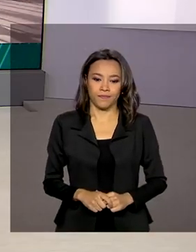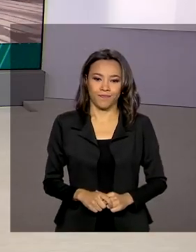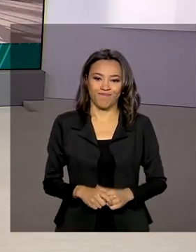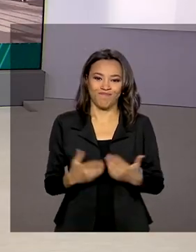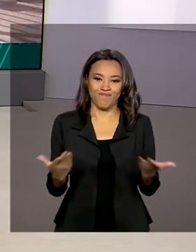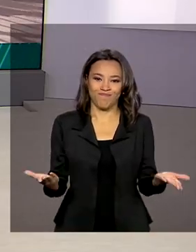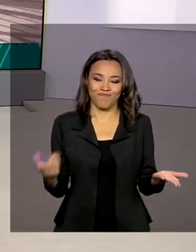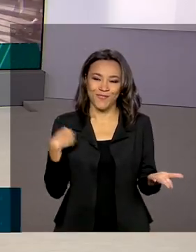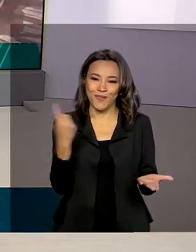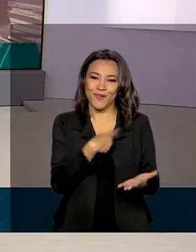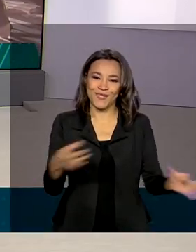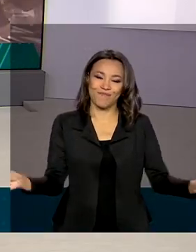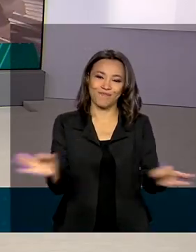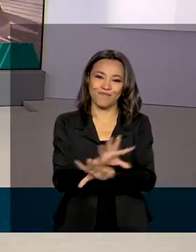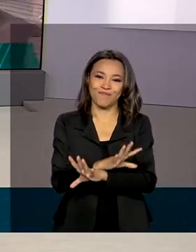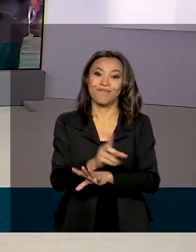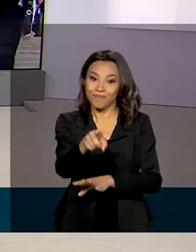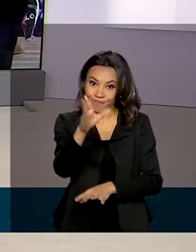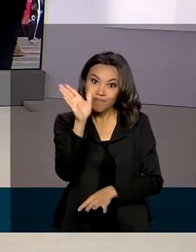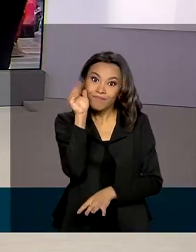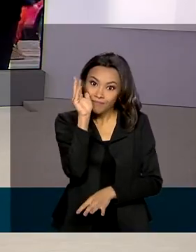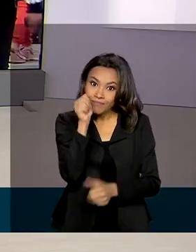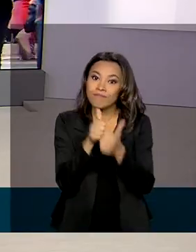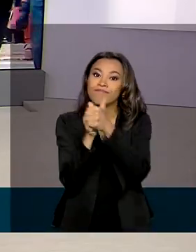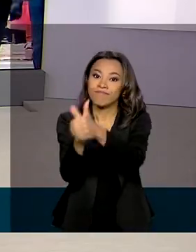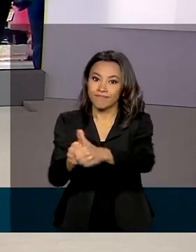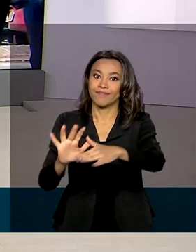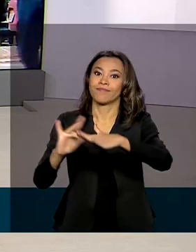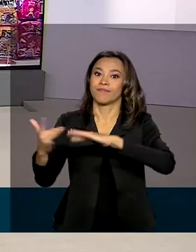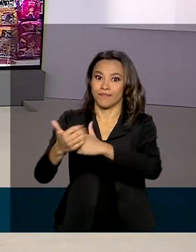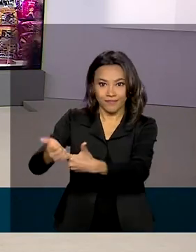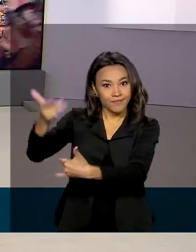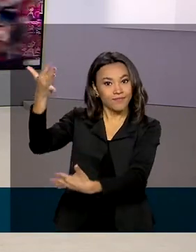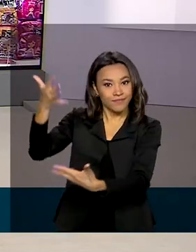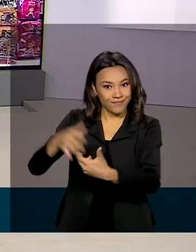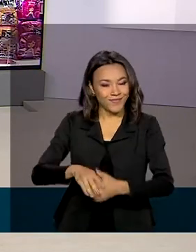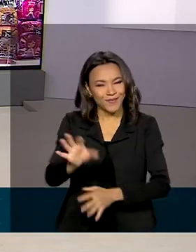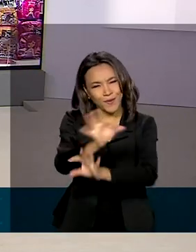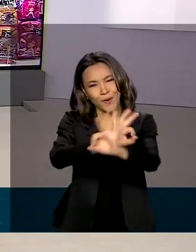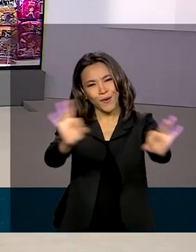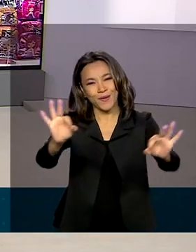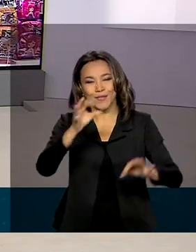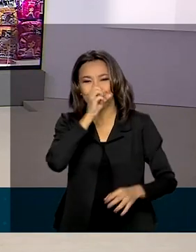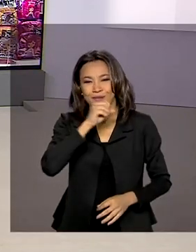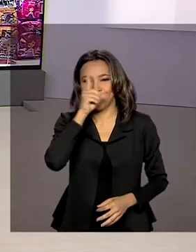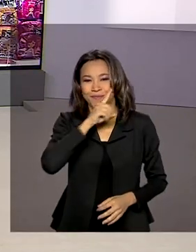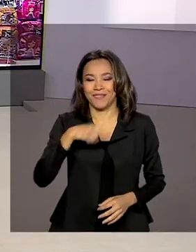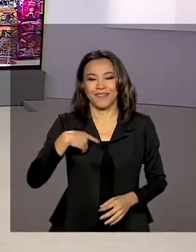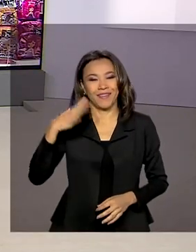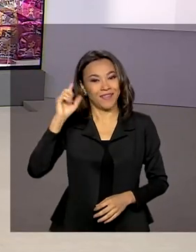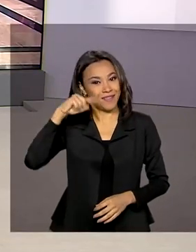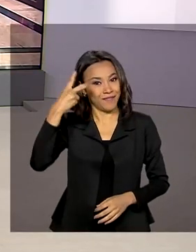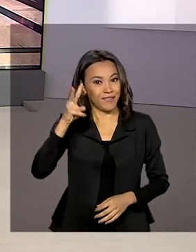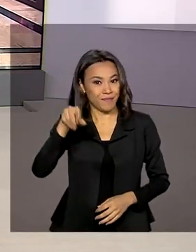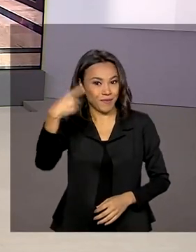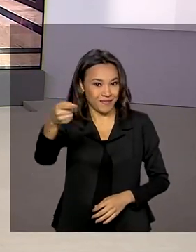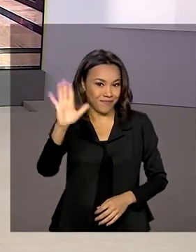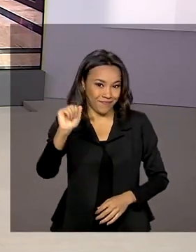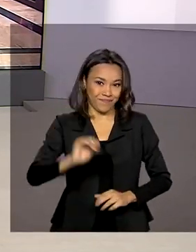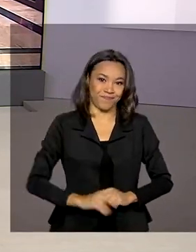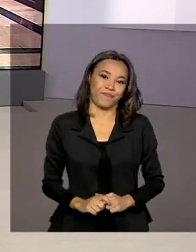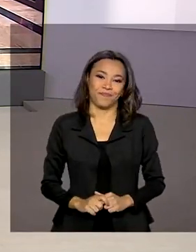O Brasil em Dia fica por aqui. Nos acompanhe também pelas nossas redes sociais. Um ótimo fim de semana para você e até a próxima. Tchau!